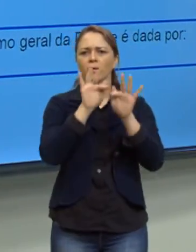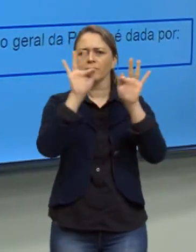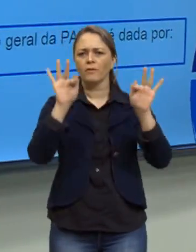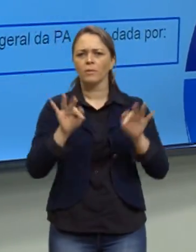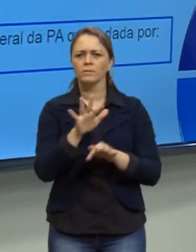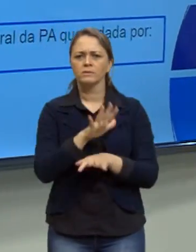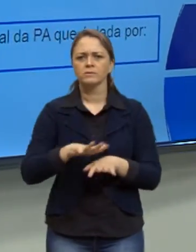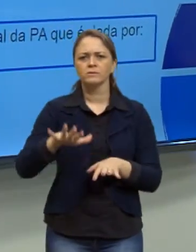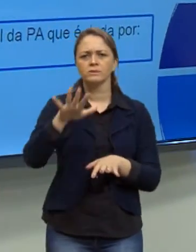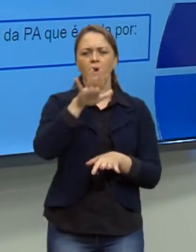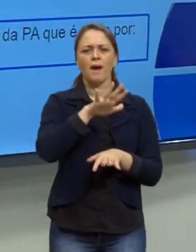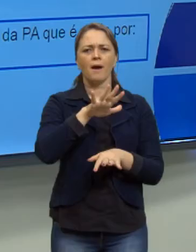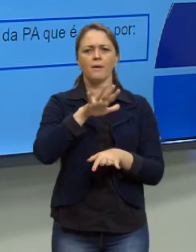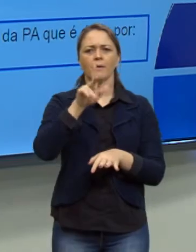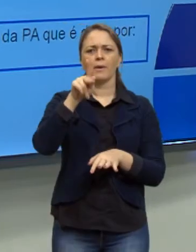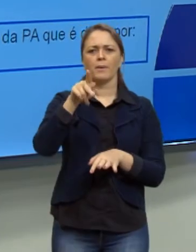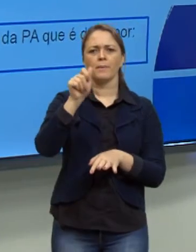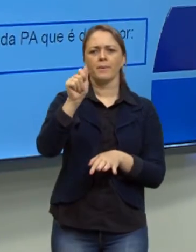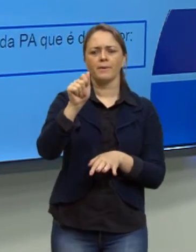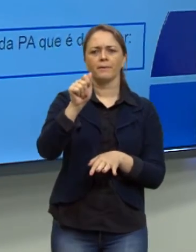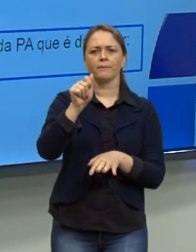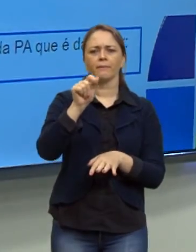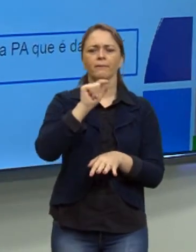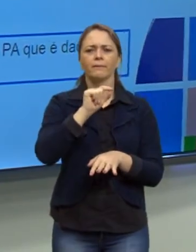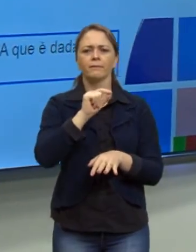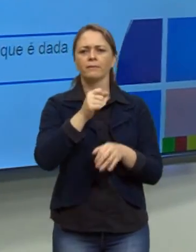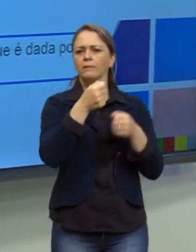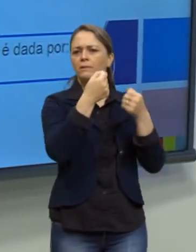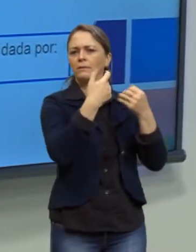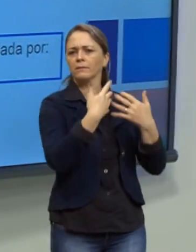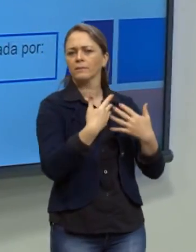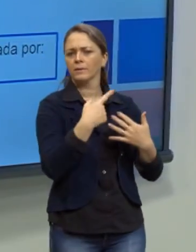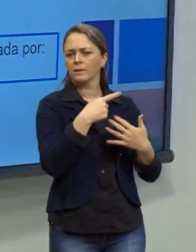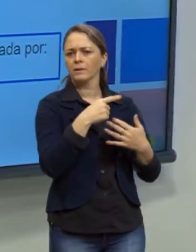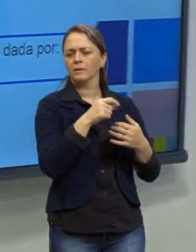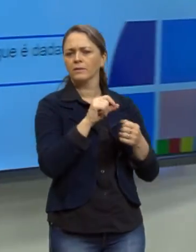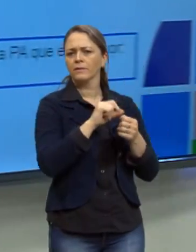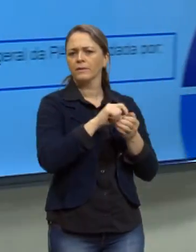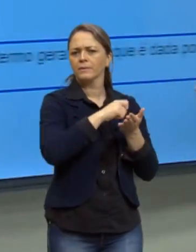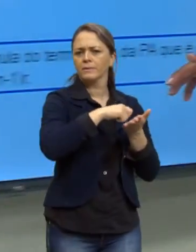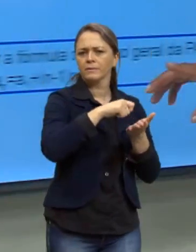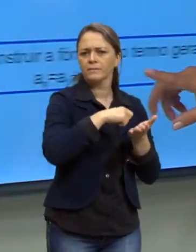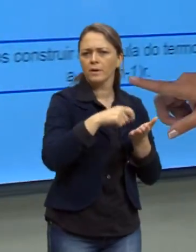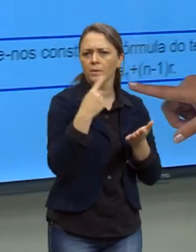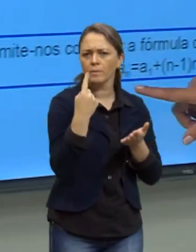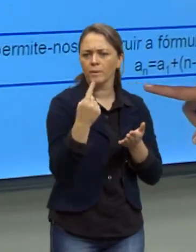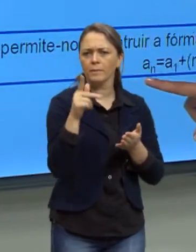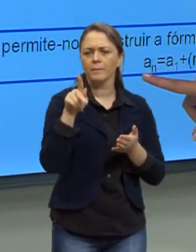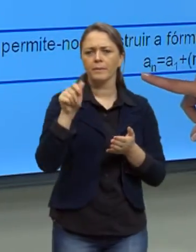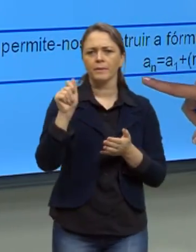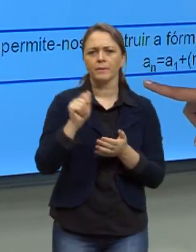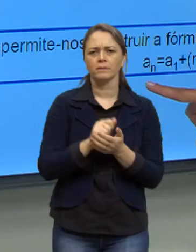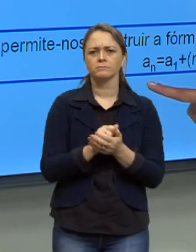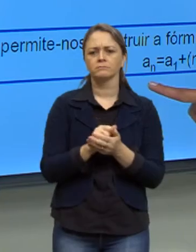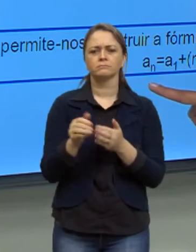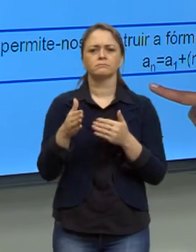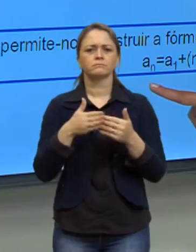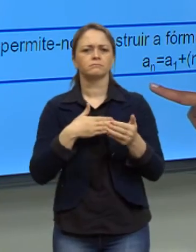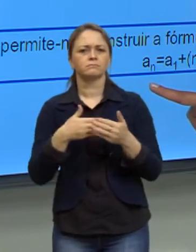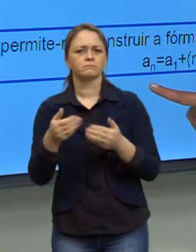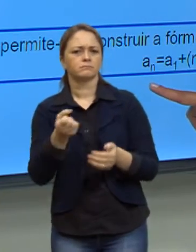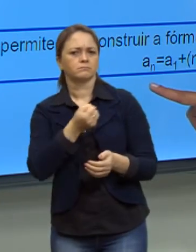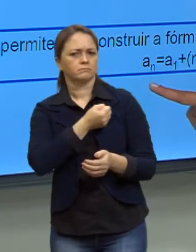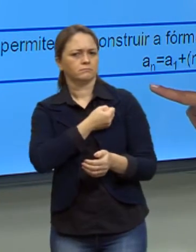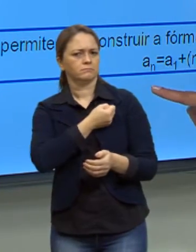de uma PA? Se é desta forma que eu escrevo. Então, eu posso dizer que para qualquer termo, e aí eu